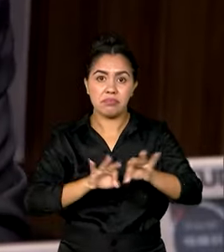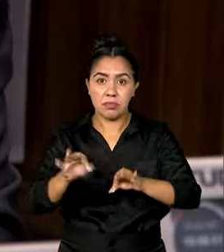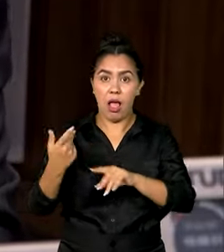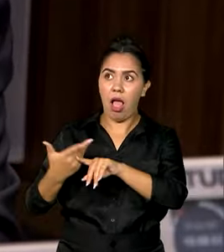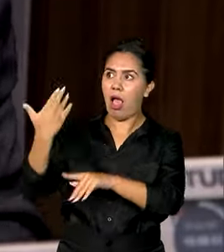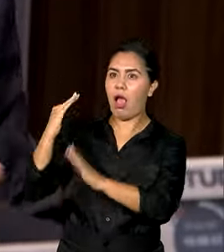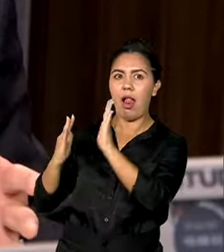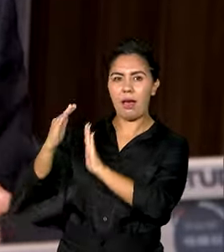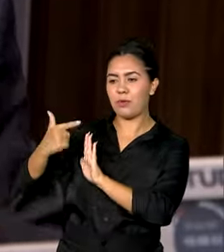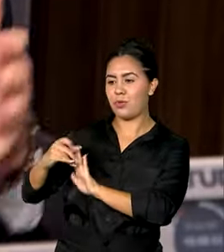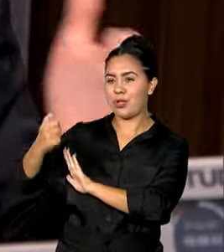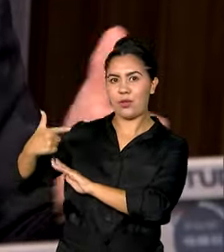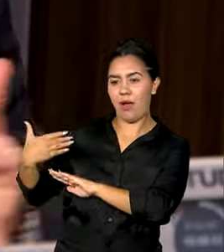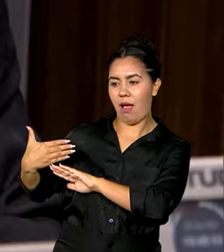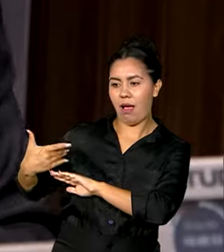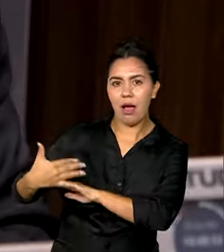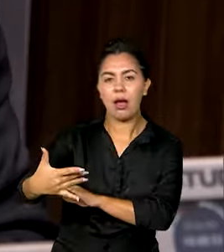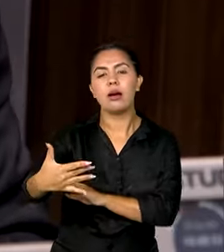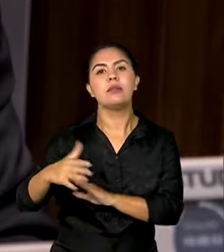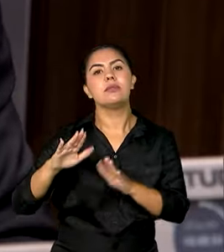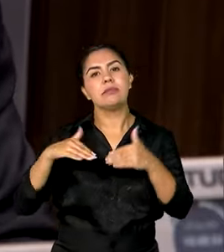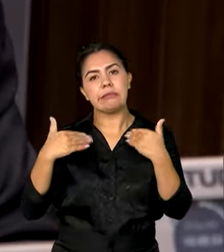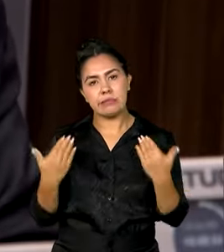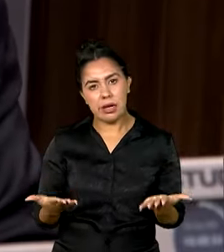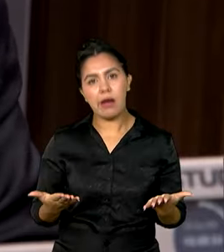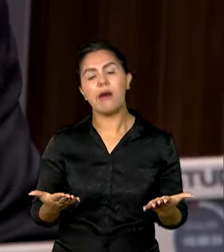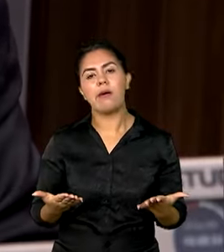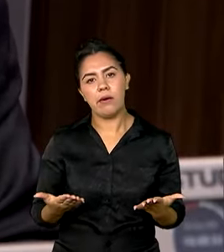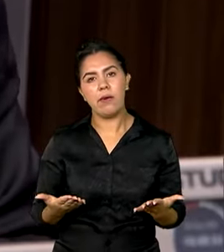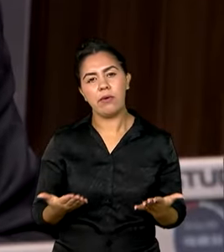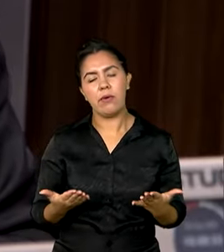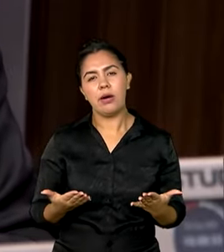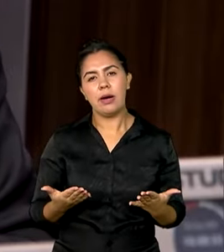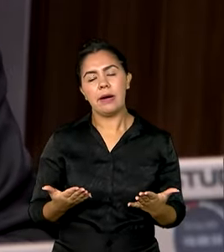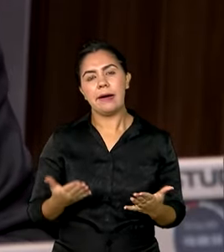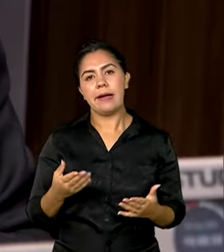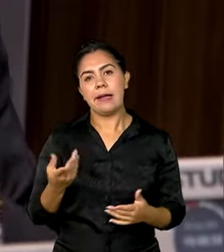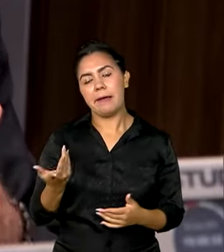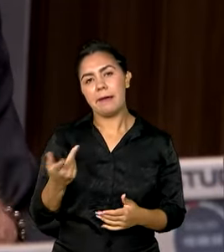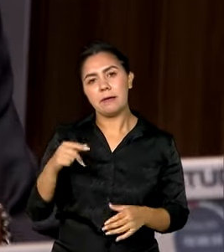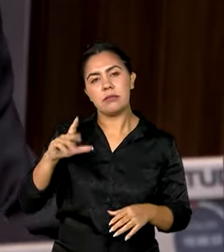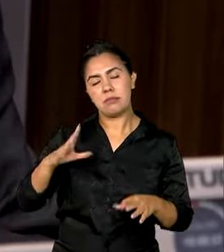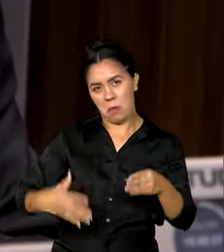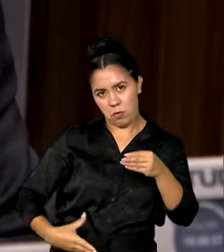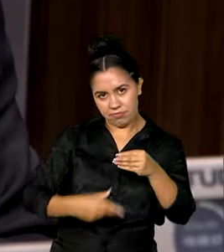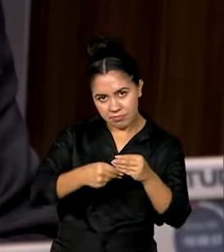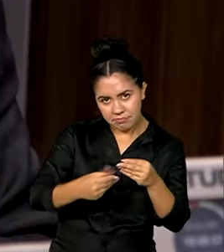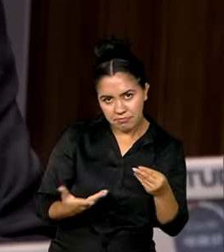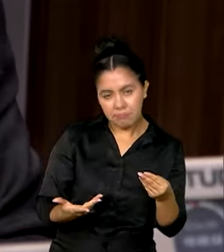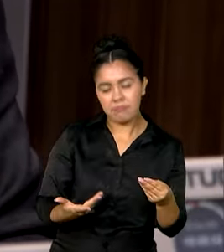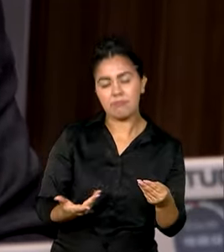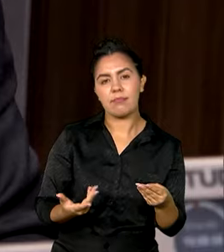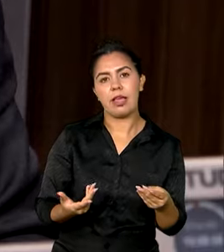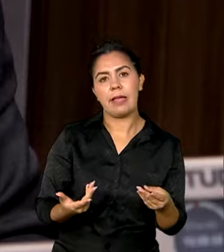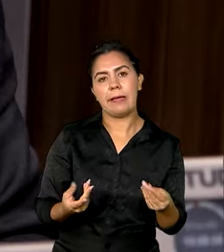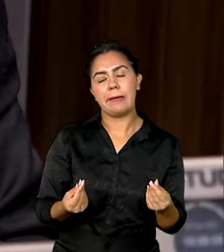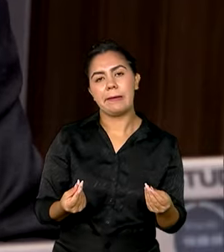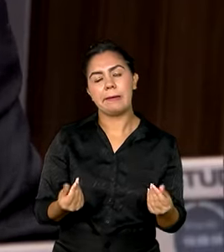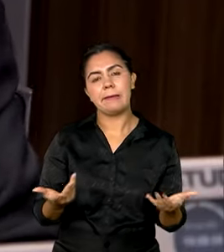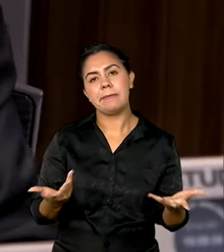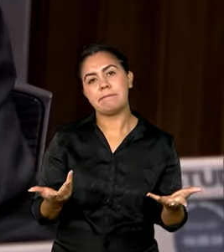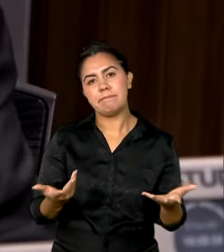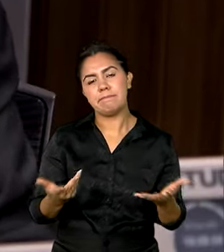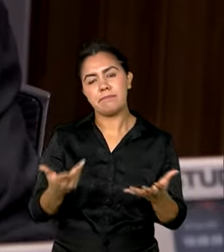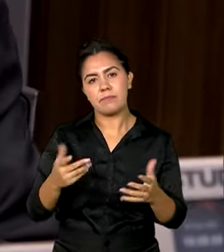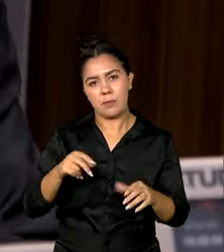Então, é muito recente, a partir de 2012. E, complementando, com